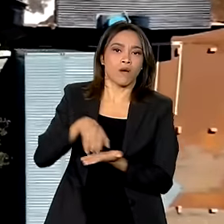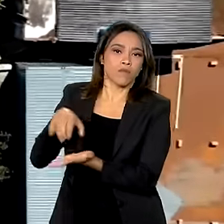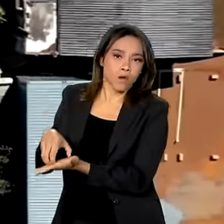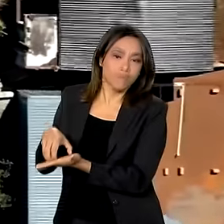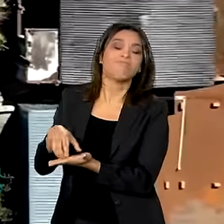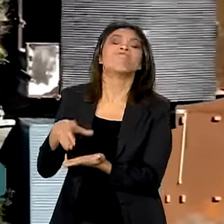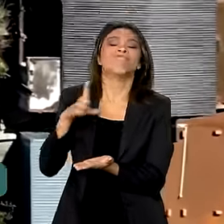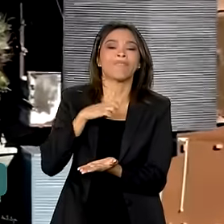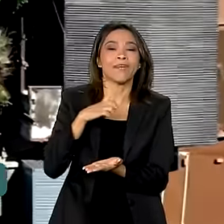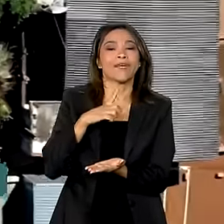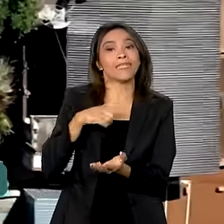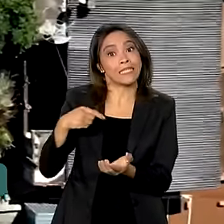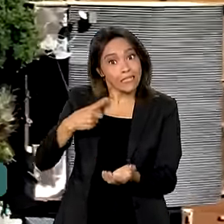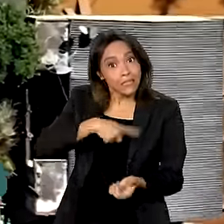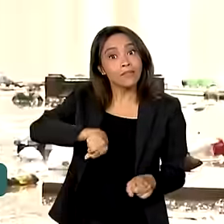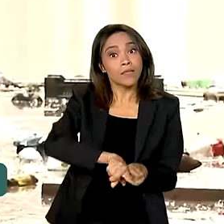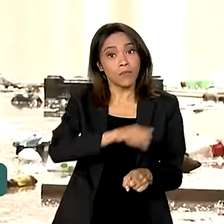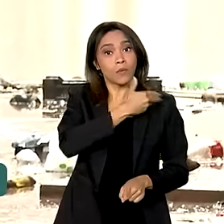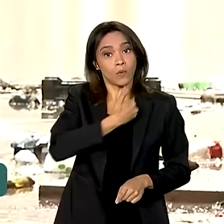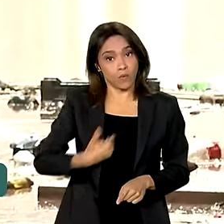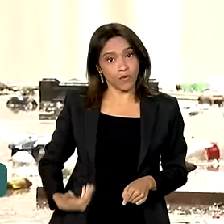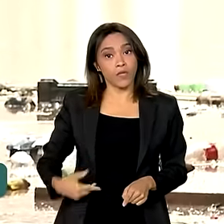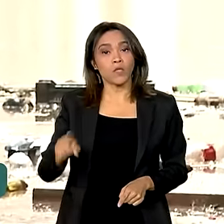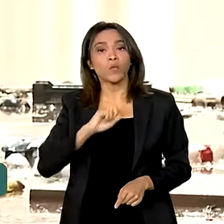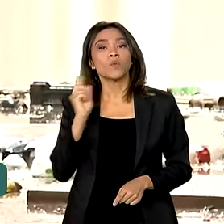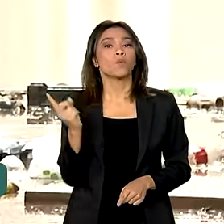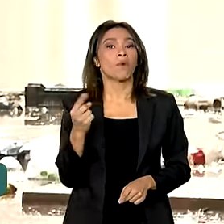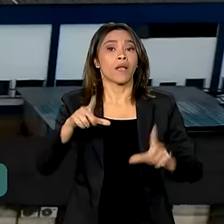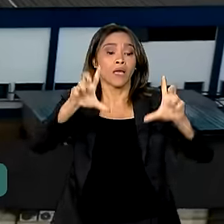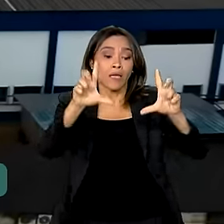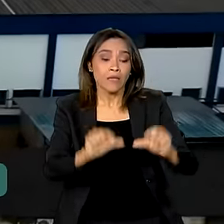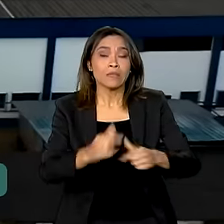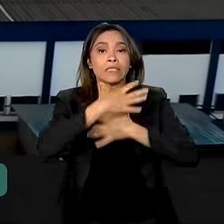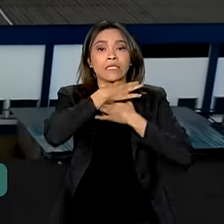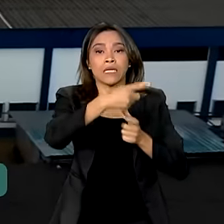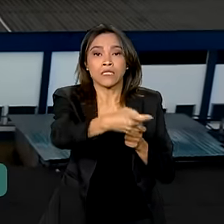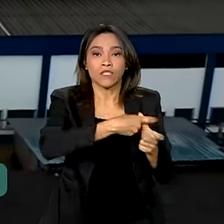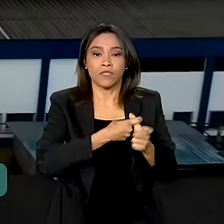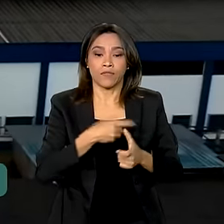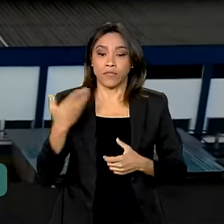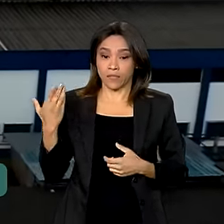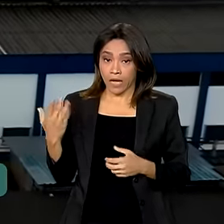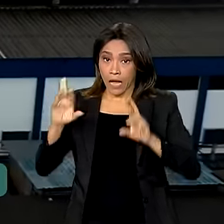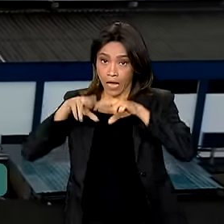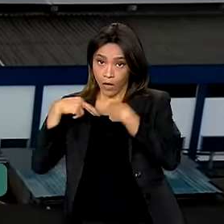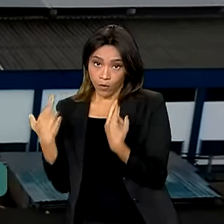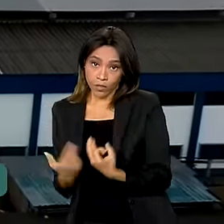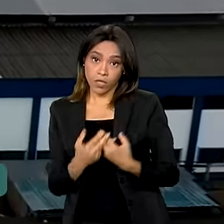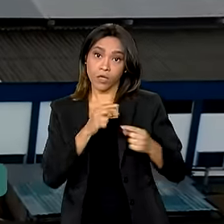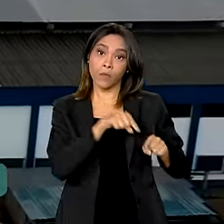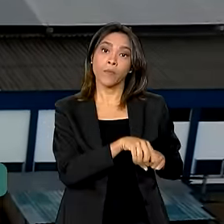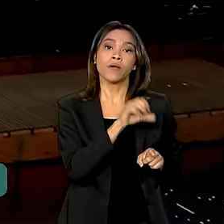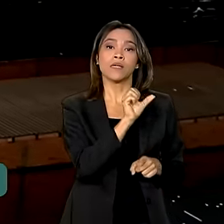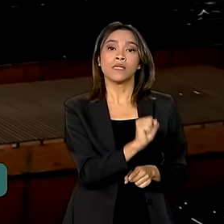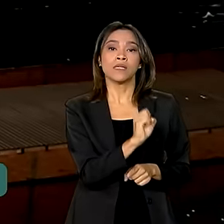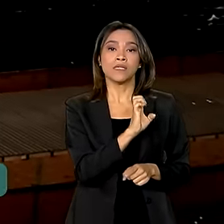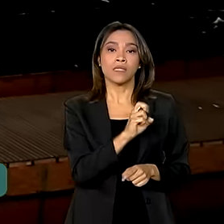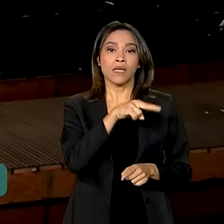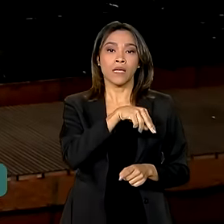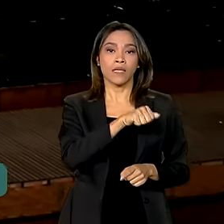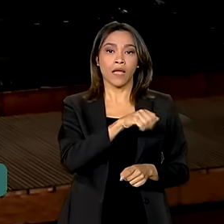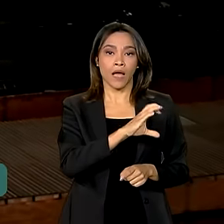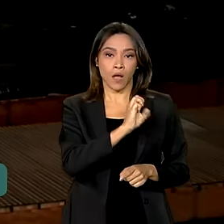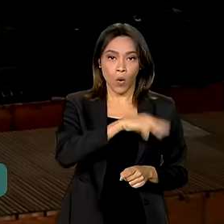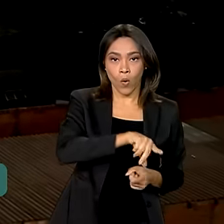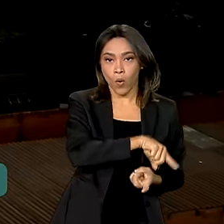inclusive bancos públicos, para aliviar as contas. Em reunião entre a Senacon e a Febraban, foram anunciadas